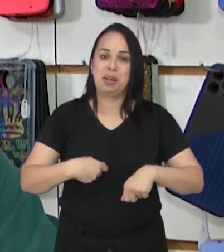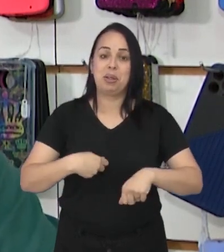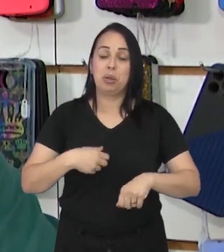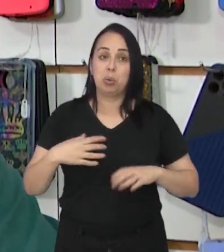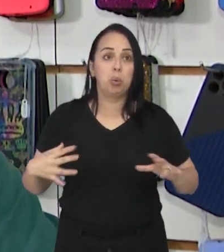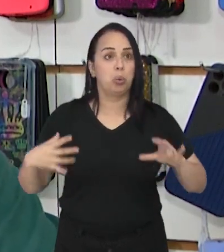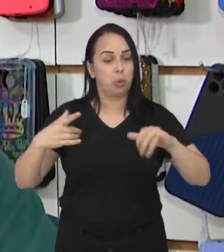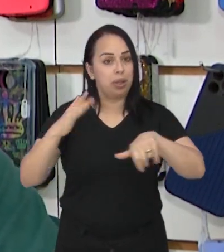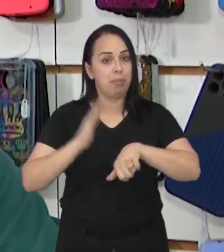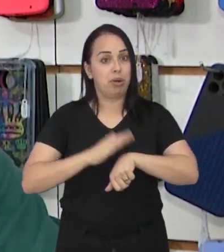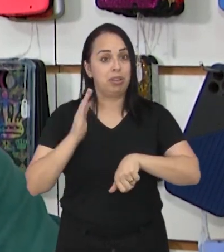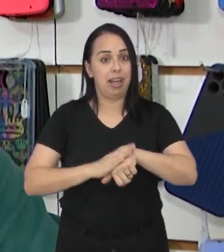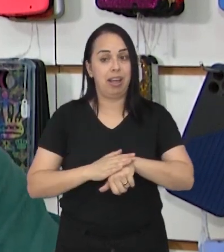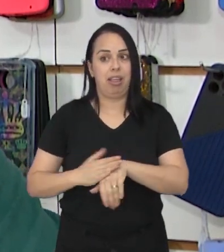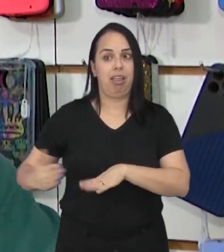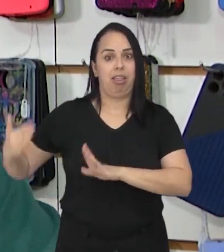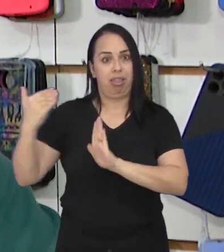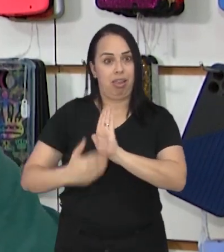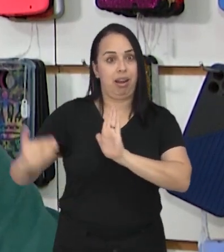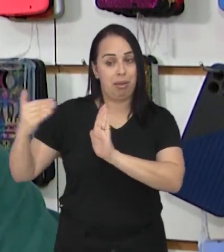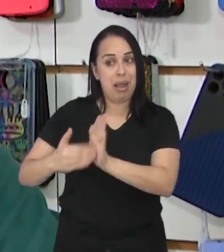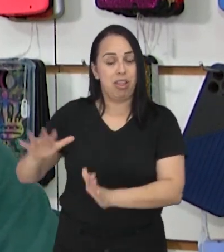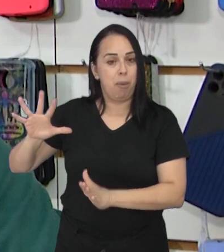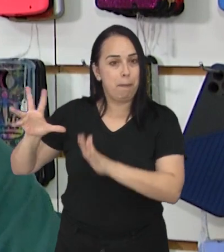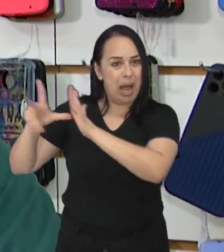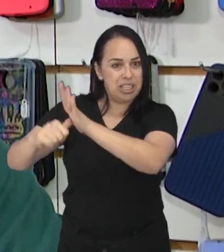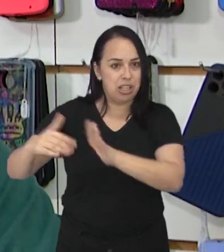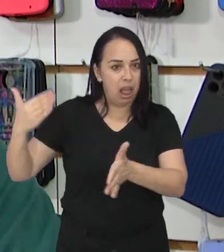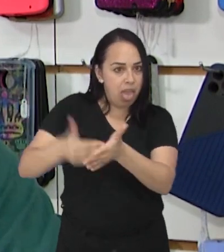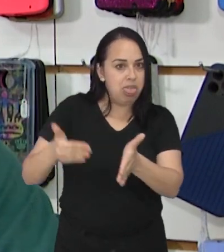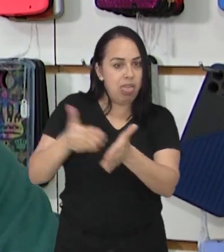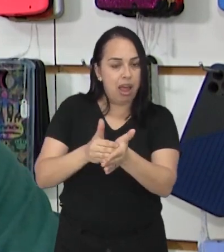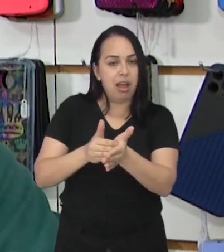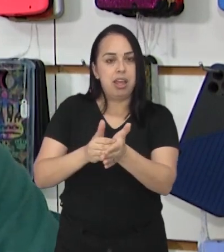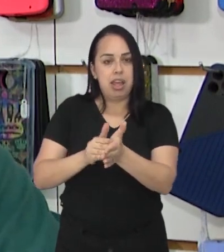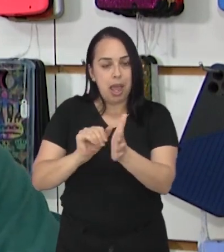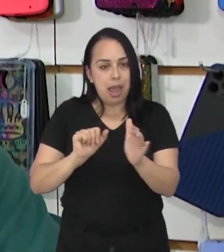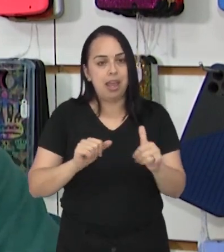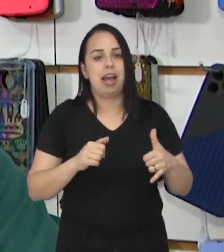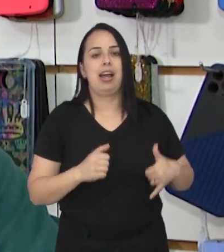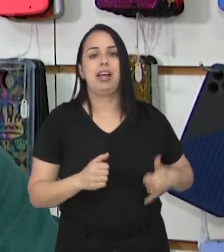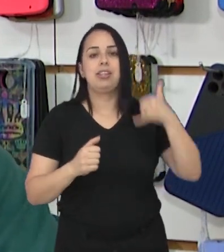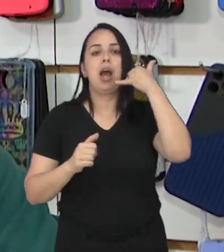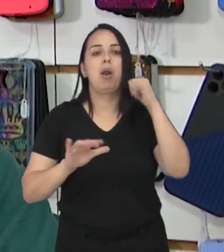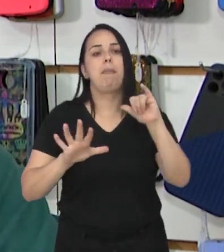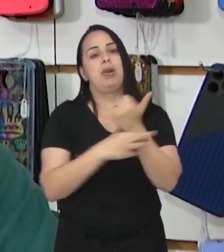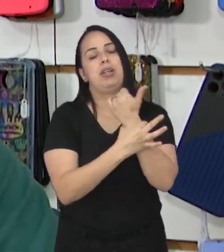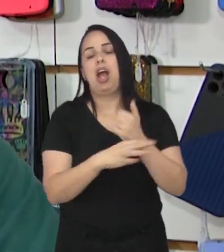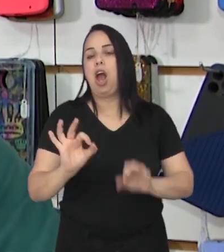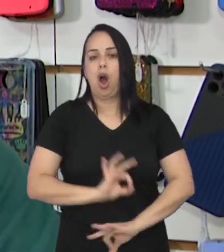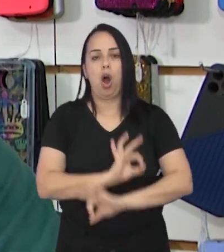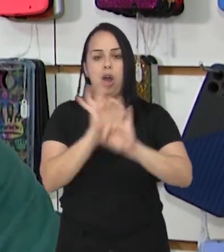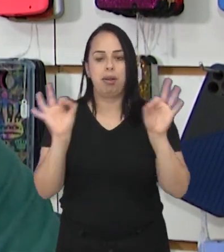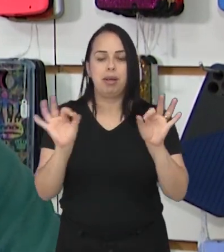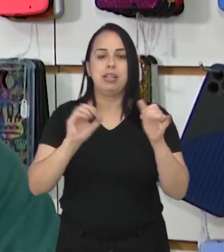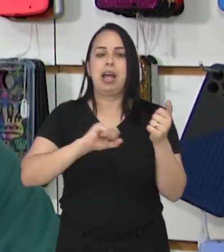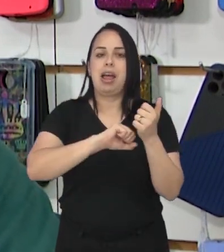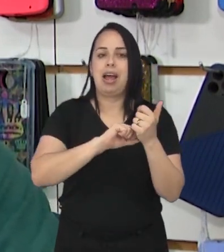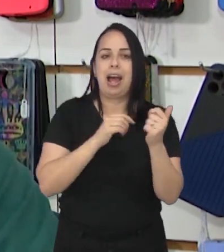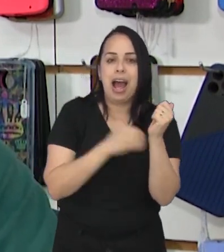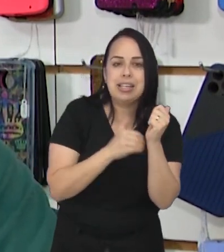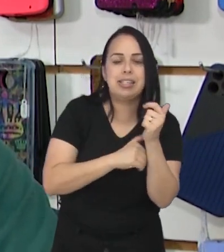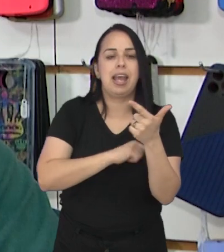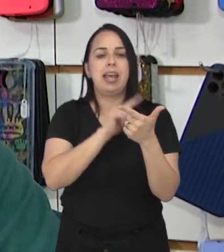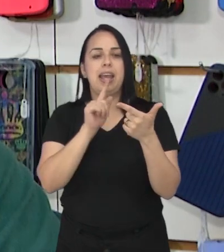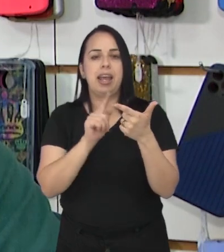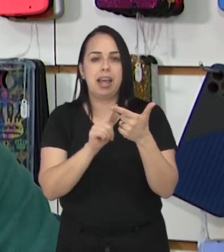a gente puder fazer para dificultar a ação dos bandidos e para proteger a nossa segurança é ótimo. Como senha,